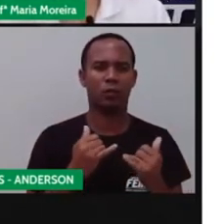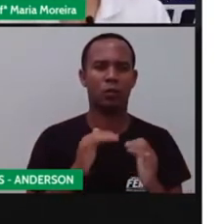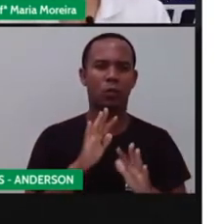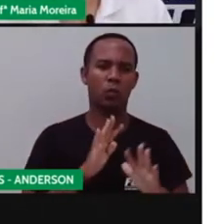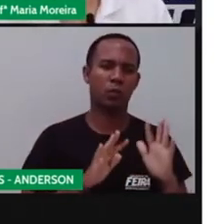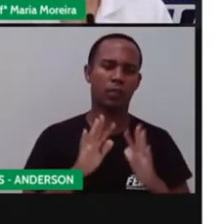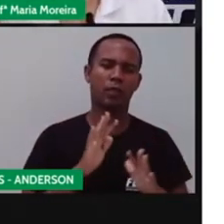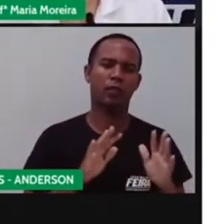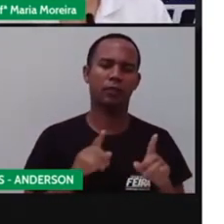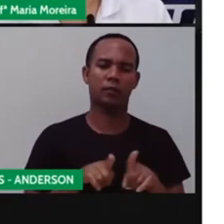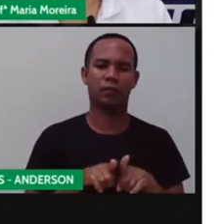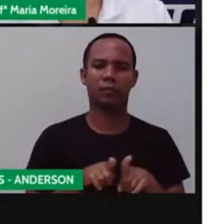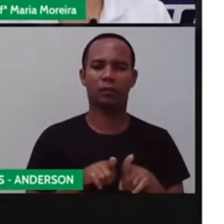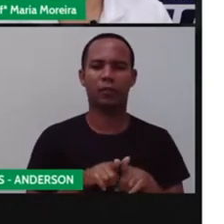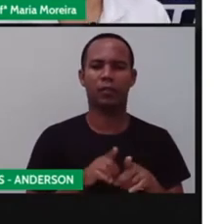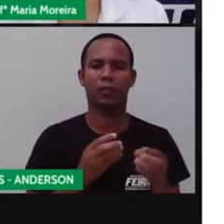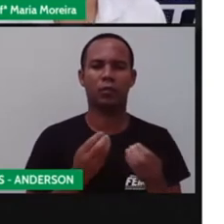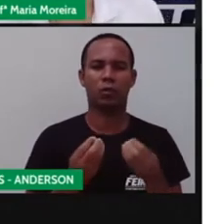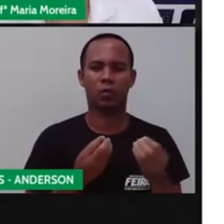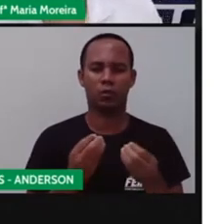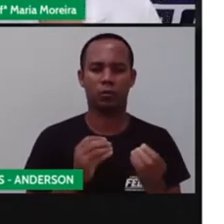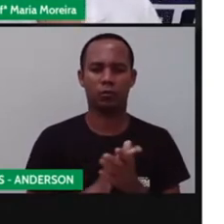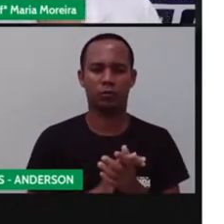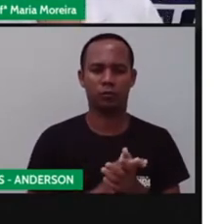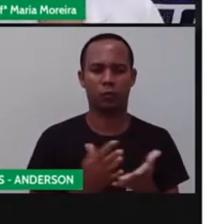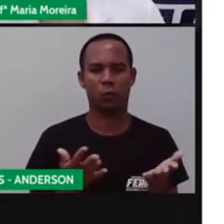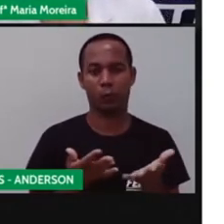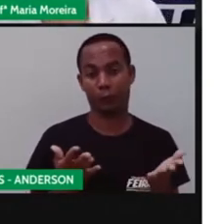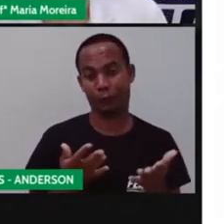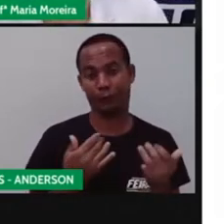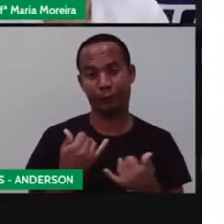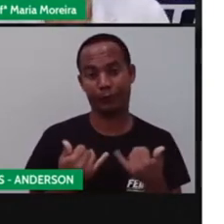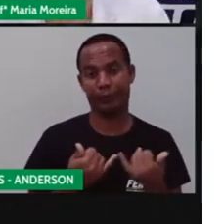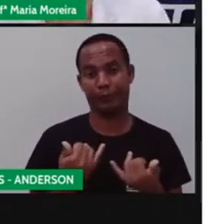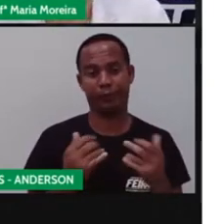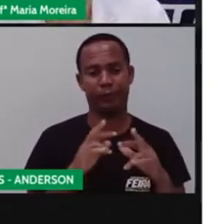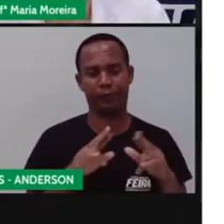tinha lá atrás não é necessariamente o cuidado que se tem hoje com os brinquedos.